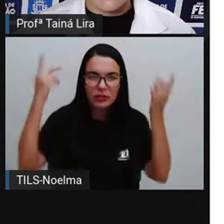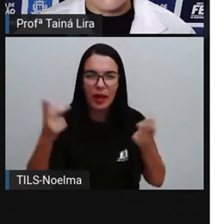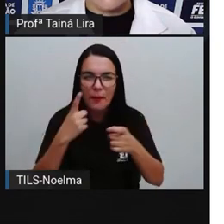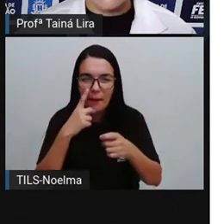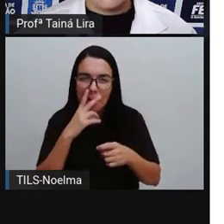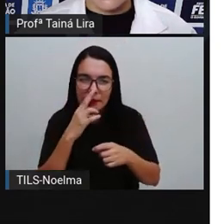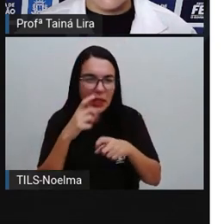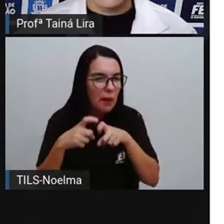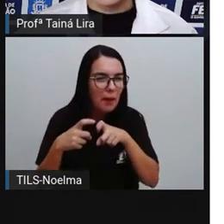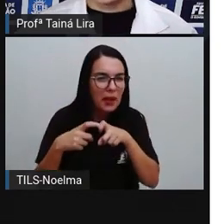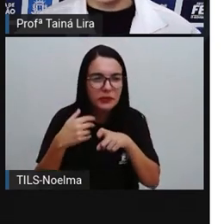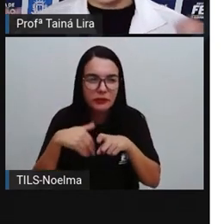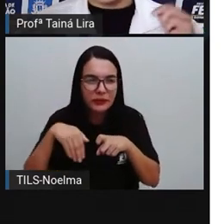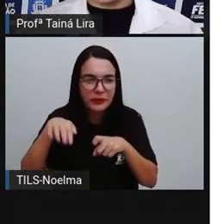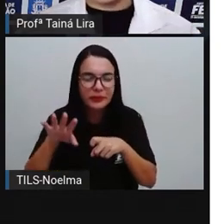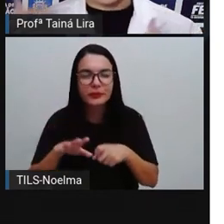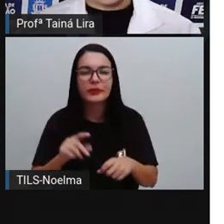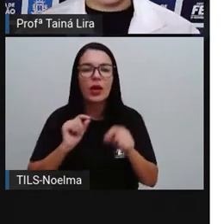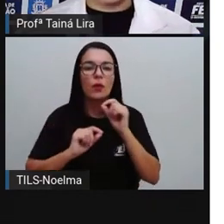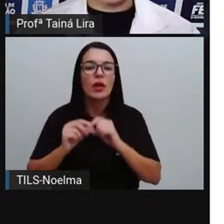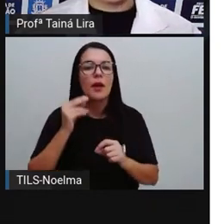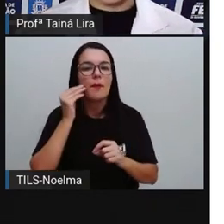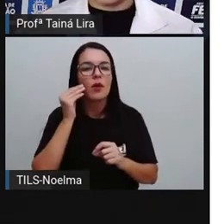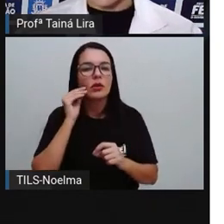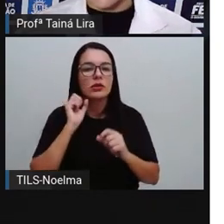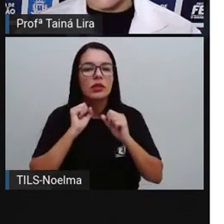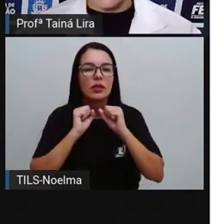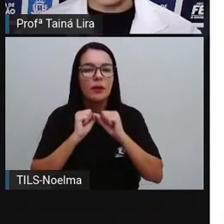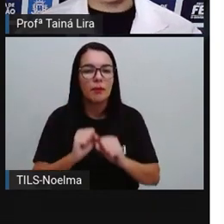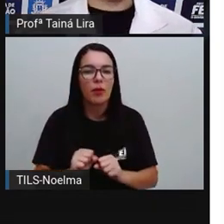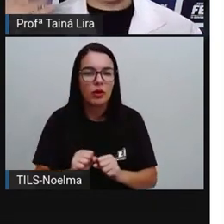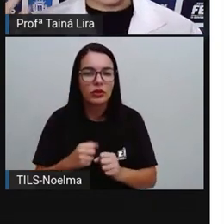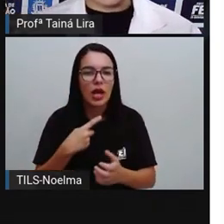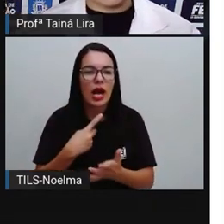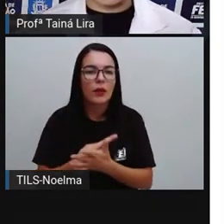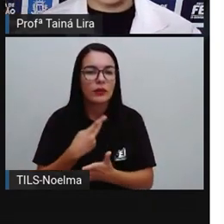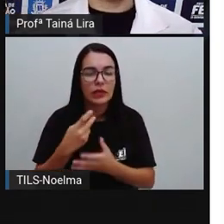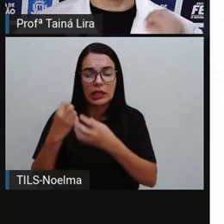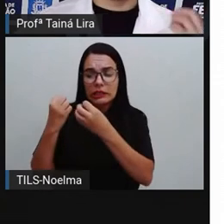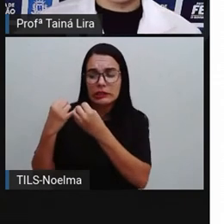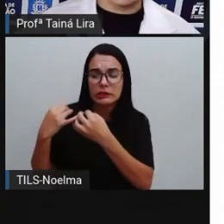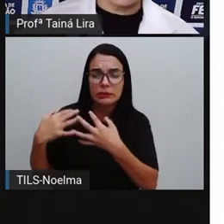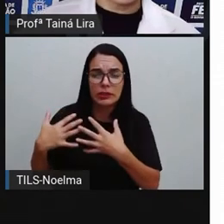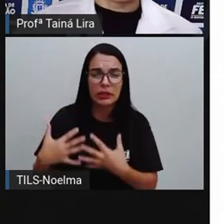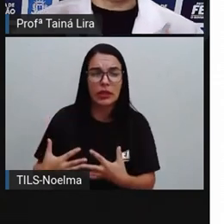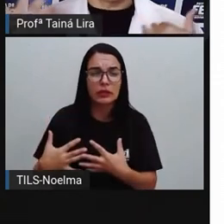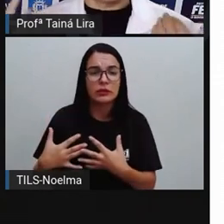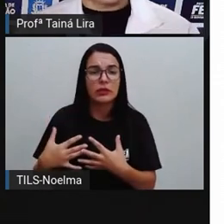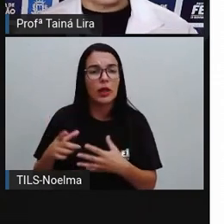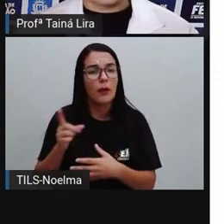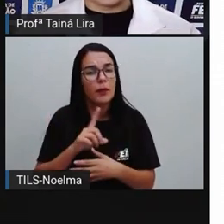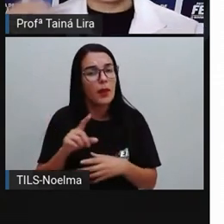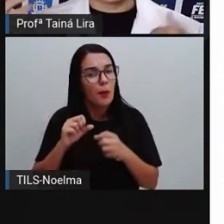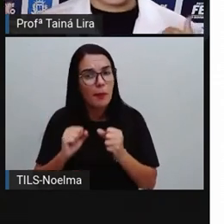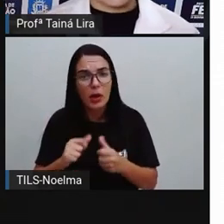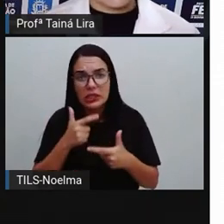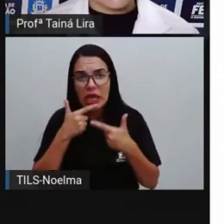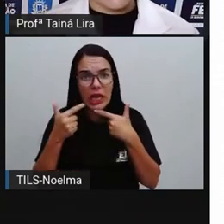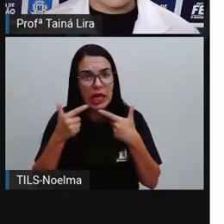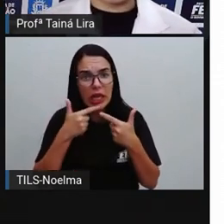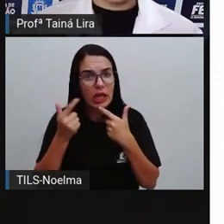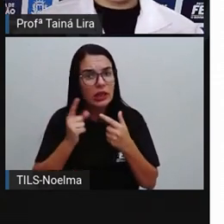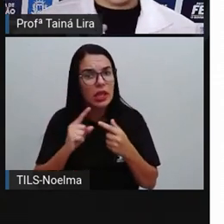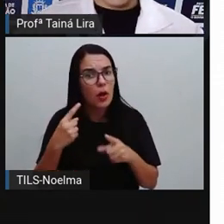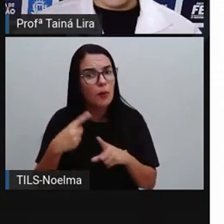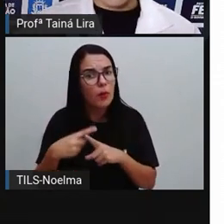perna, tá? Que indica que ele tava ali, né? Explicando aos meninos que não deveriam ter rido da queda